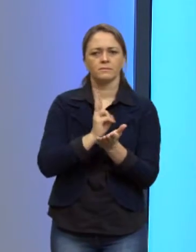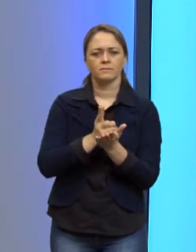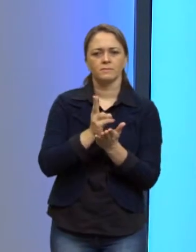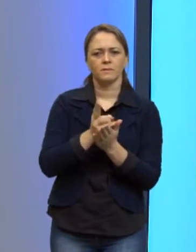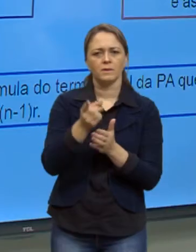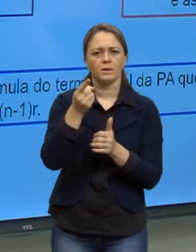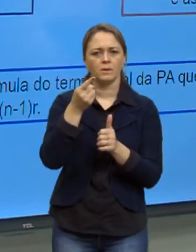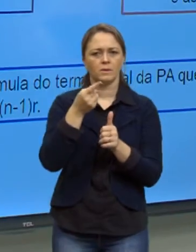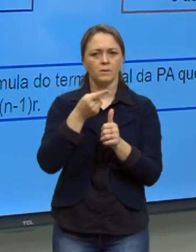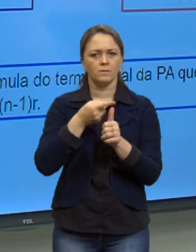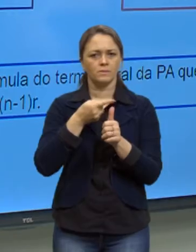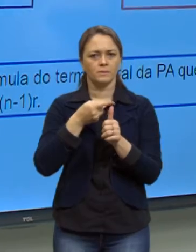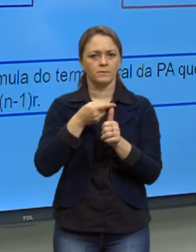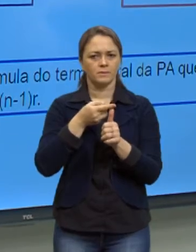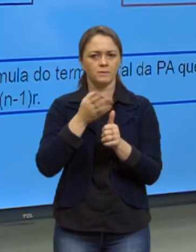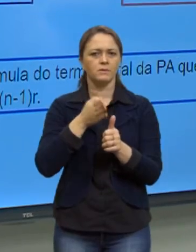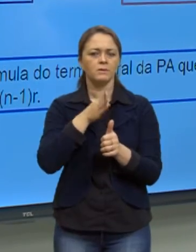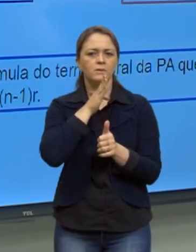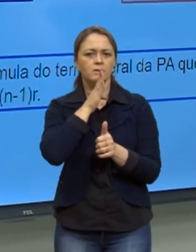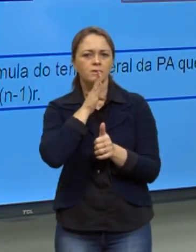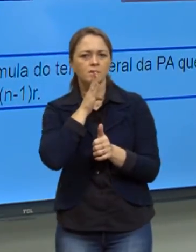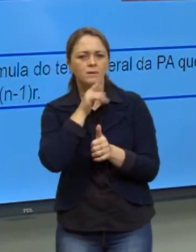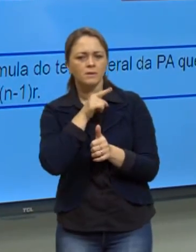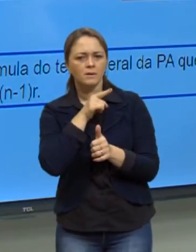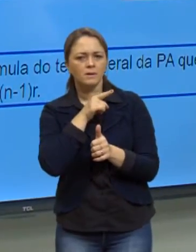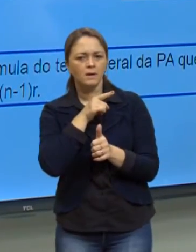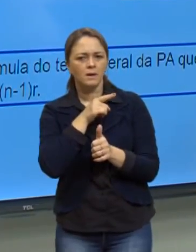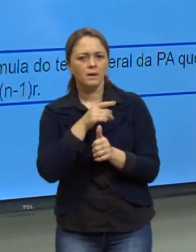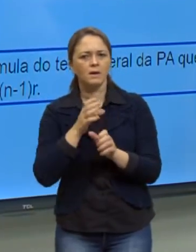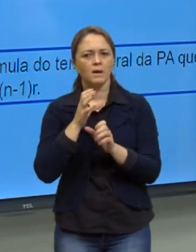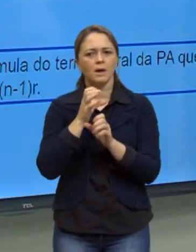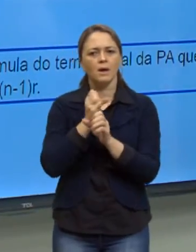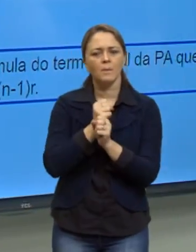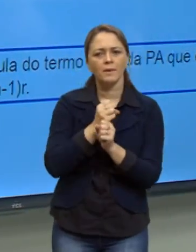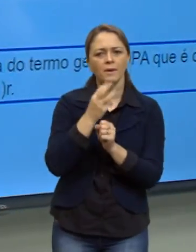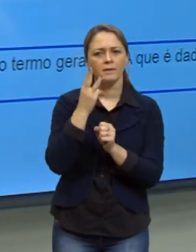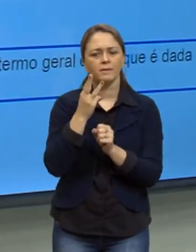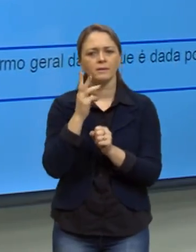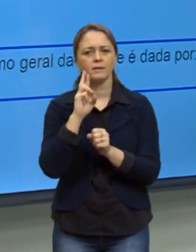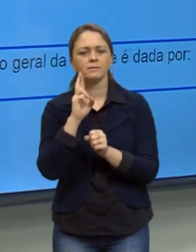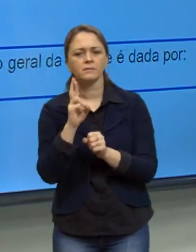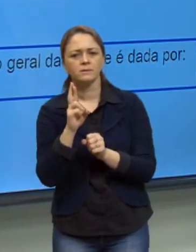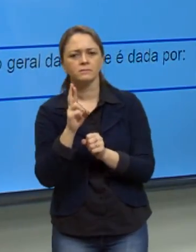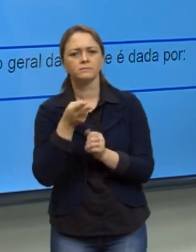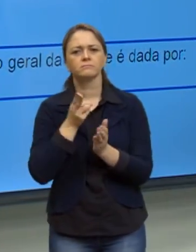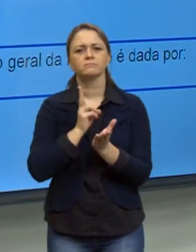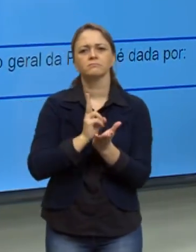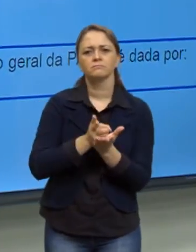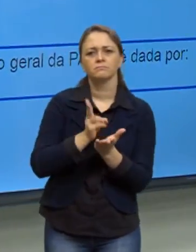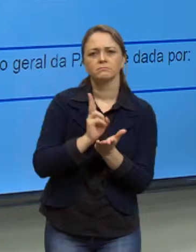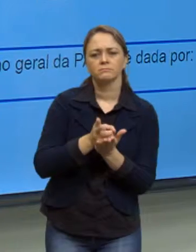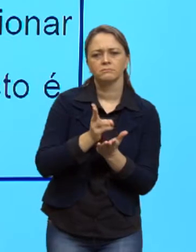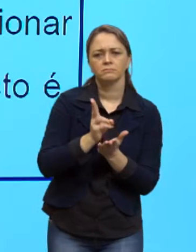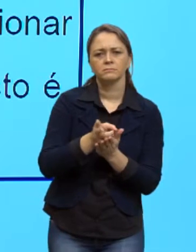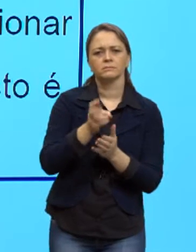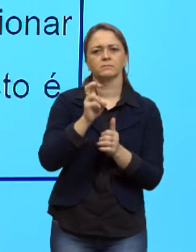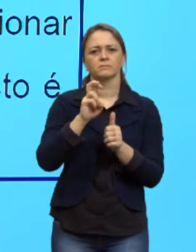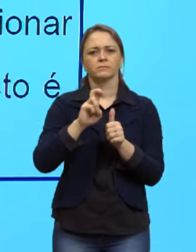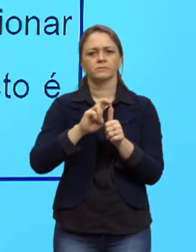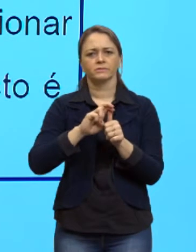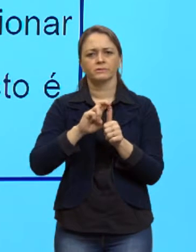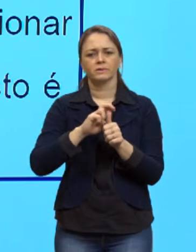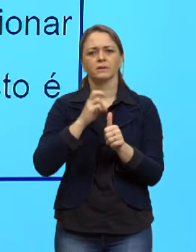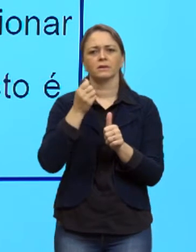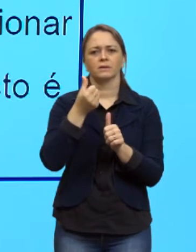primeiro, que seja conhecido, e somar três razões. E assim sucessivamente. Certo? Ó, para o quinto termo,